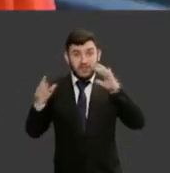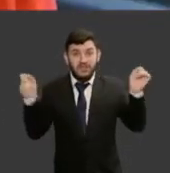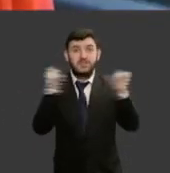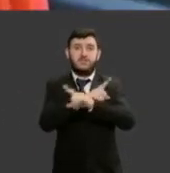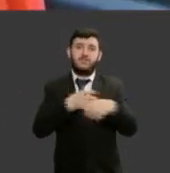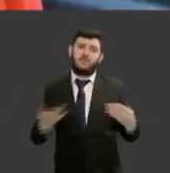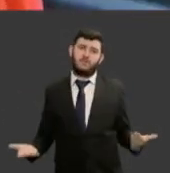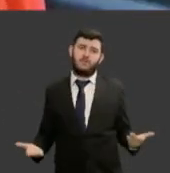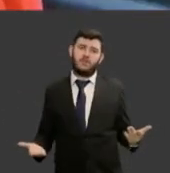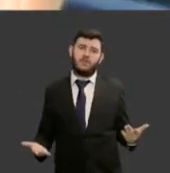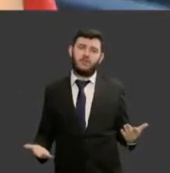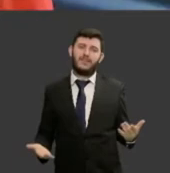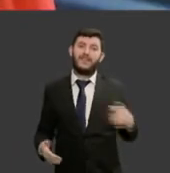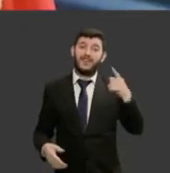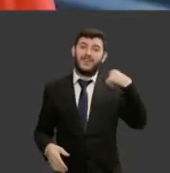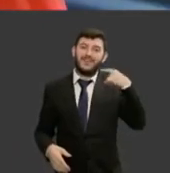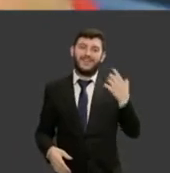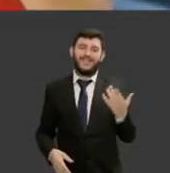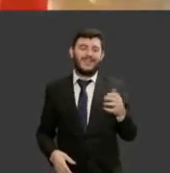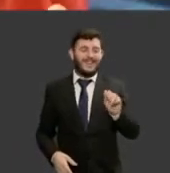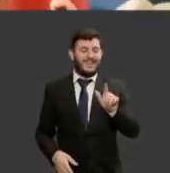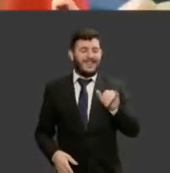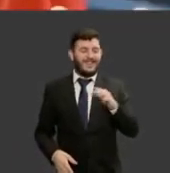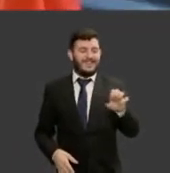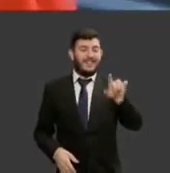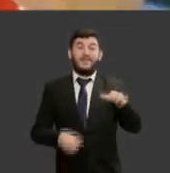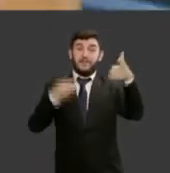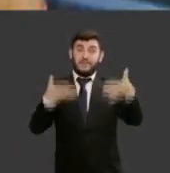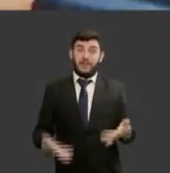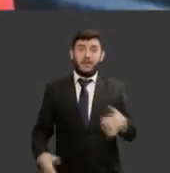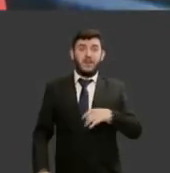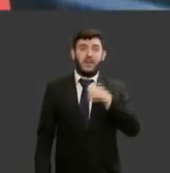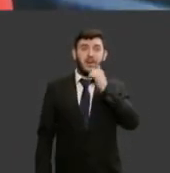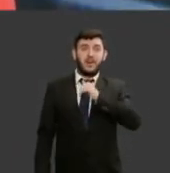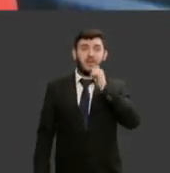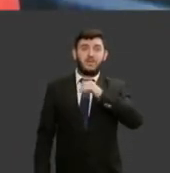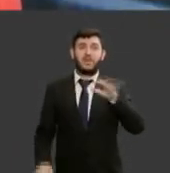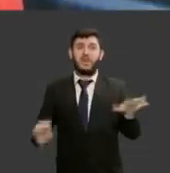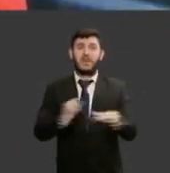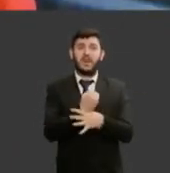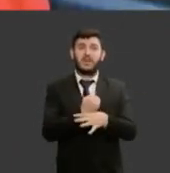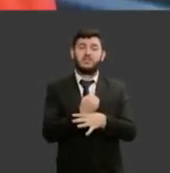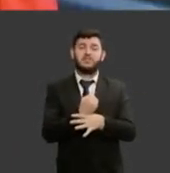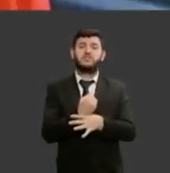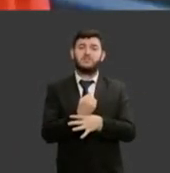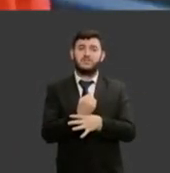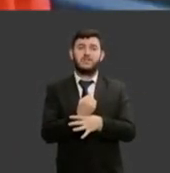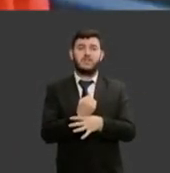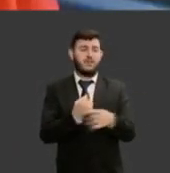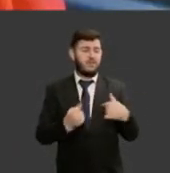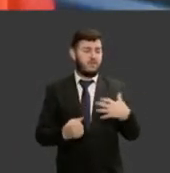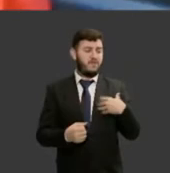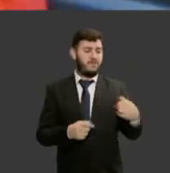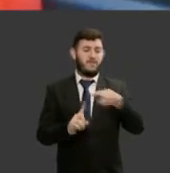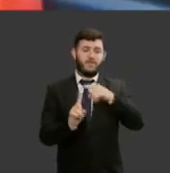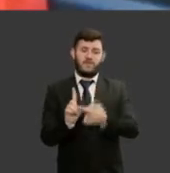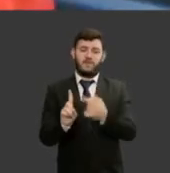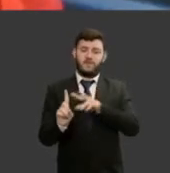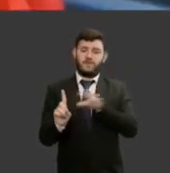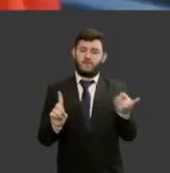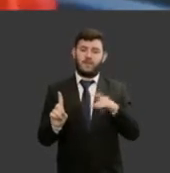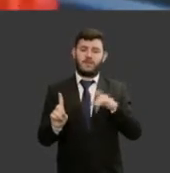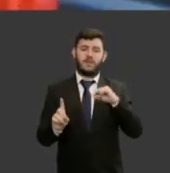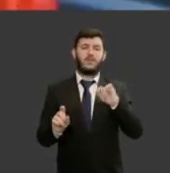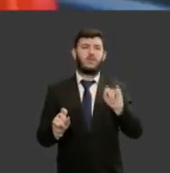muito bem Alice Bianchini a mulher é a única que tem essa garantia de ter filho de perpetuar